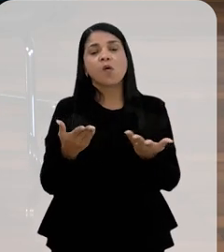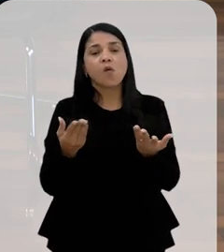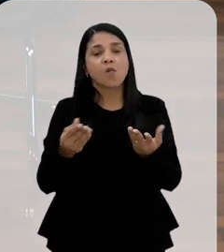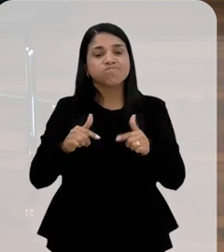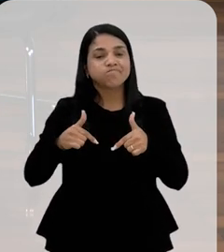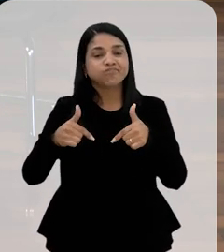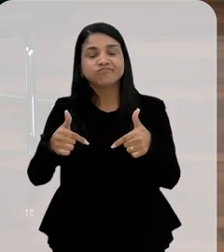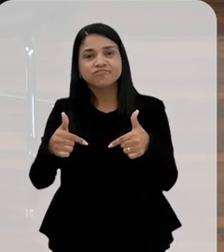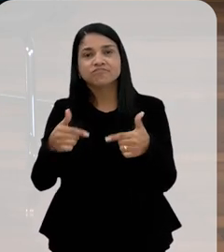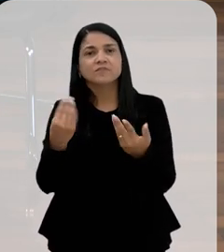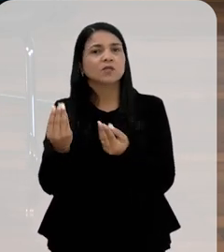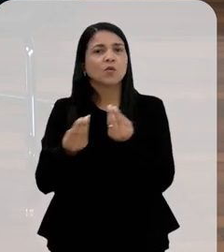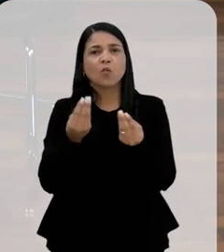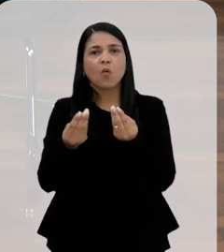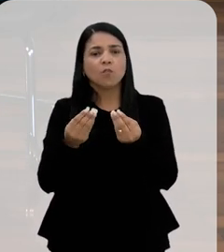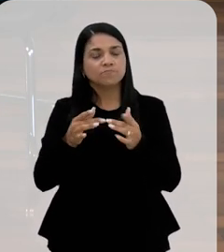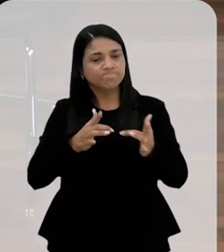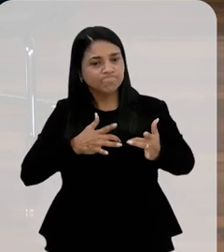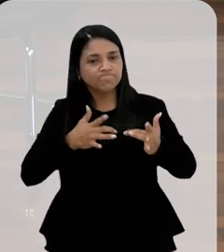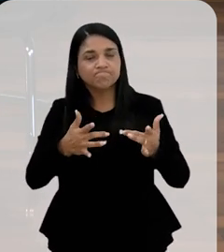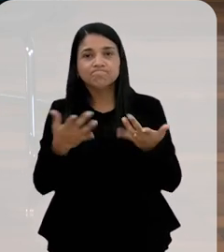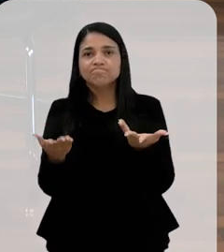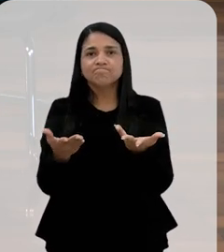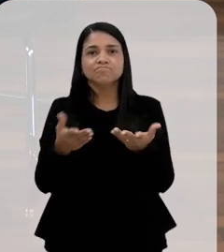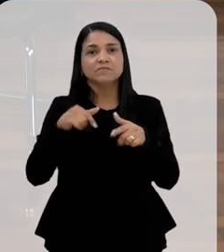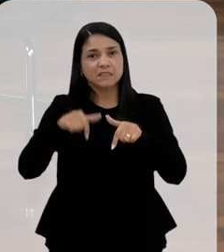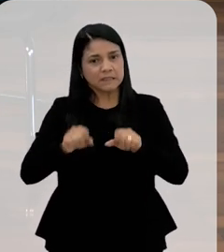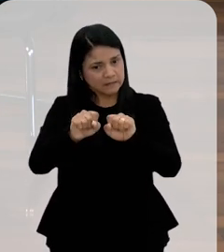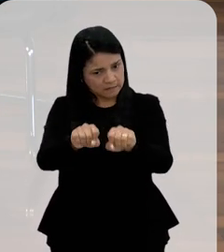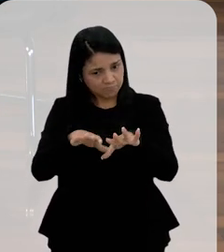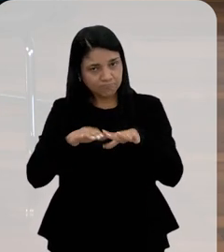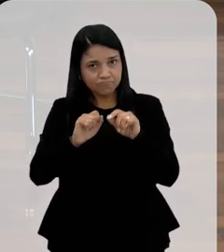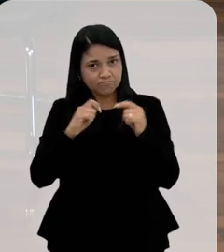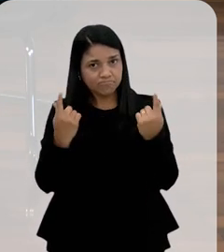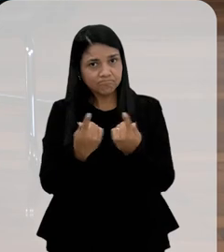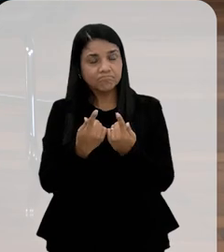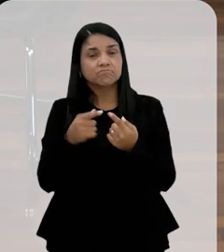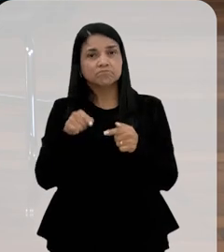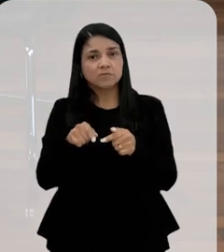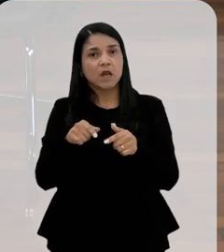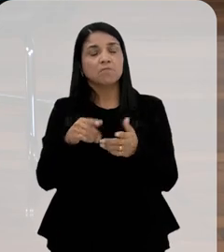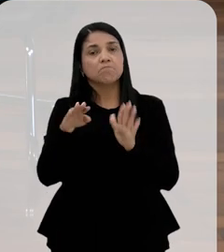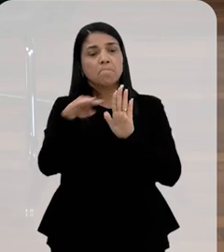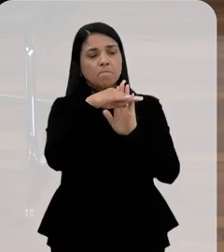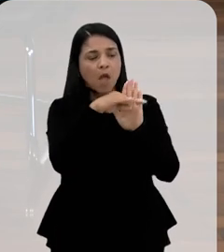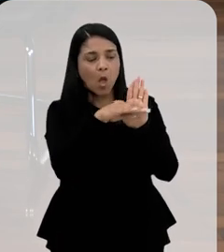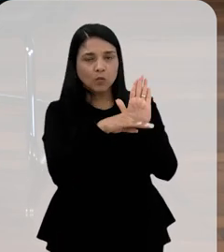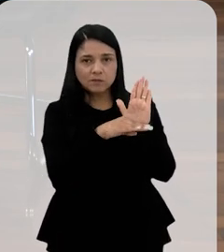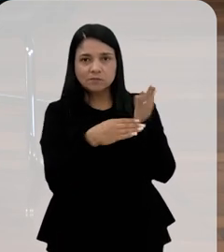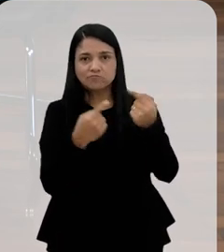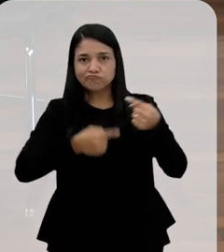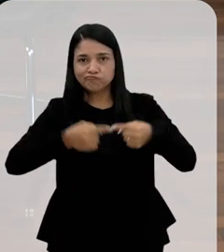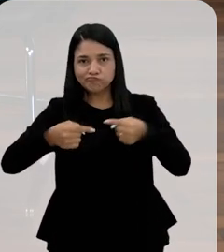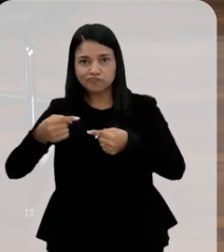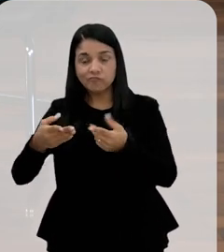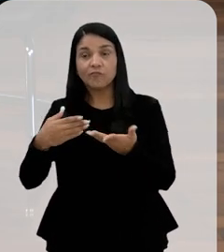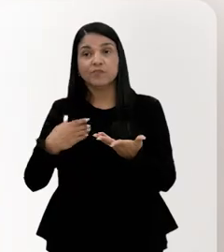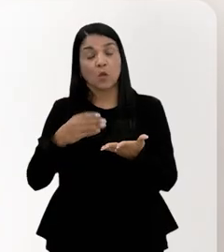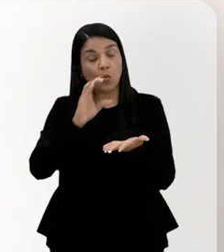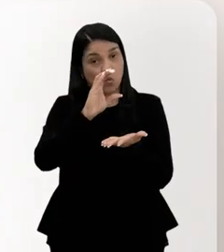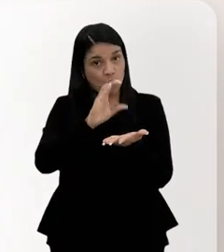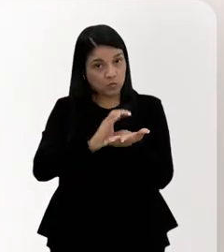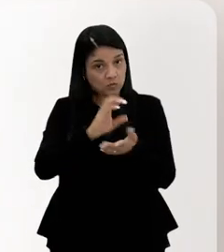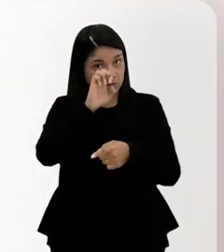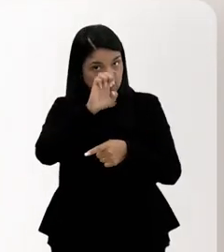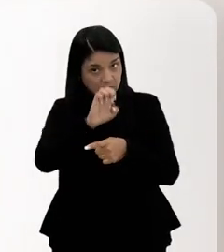ao Conselho e o seu desdobramento e dedicação, inclusive nessa Casa Legislativa, para a construção dessa pauta. Então,